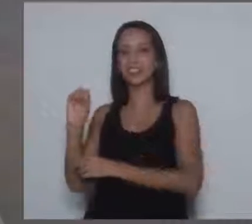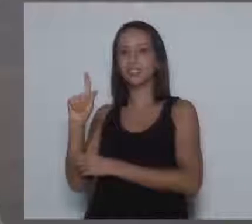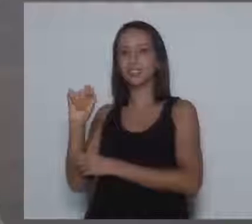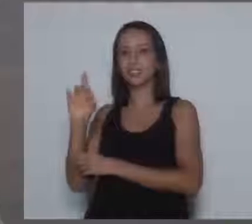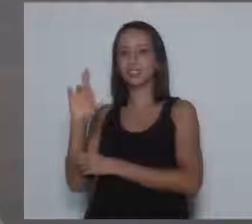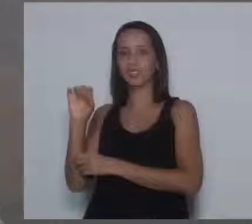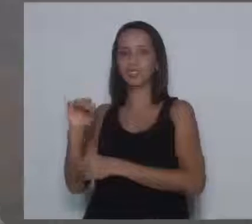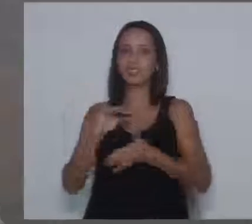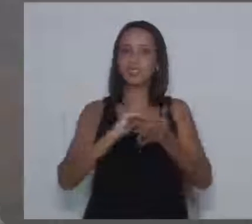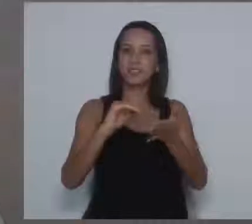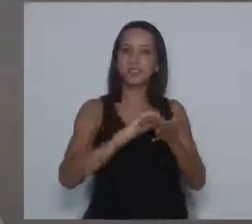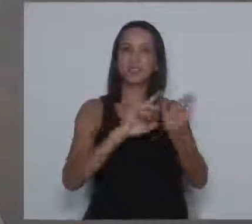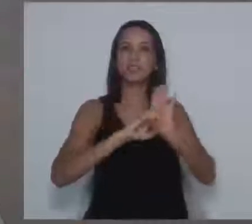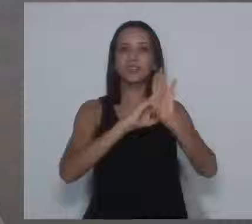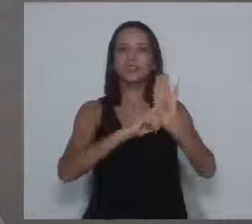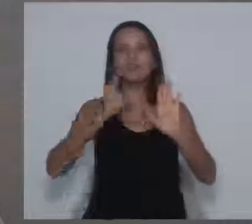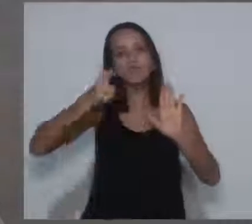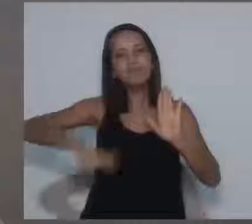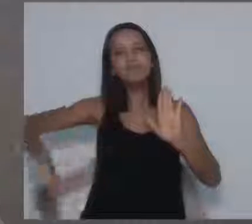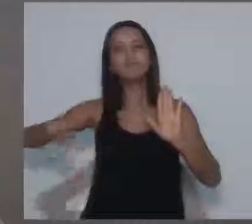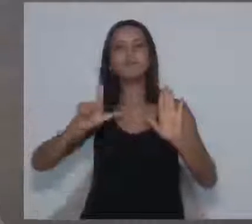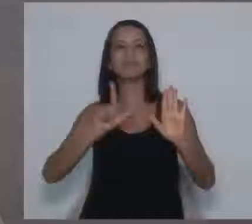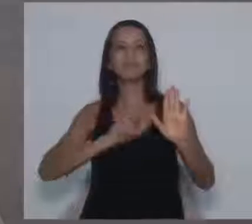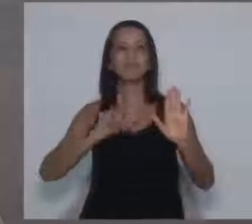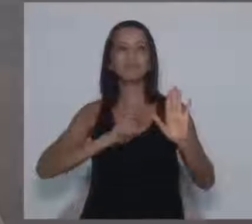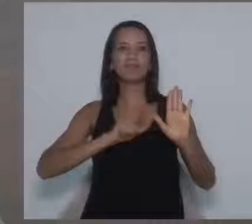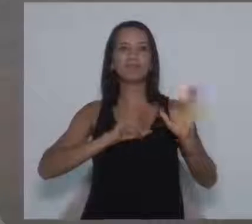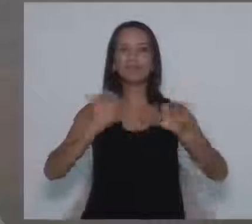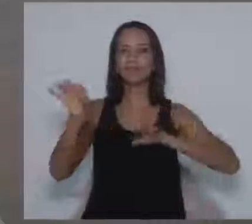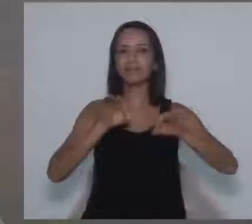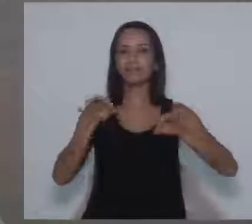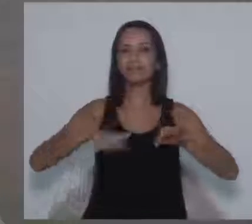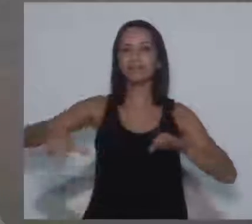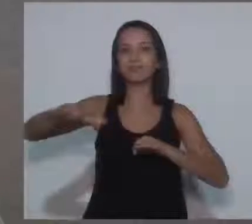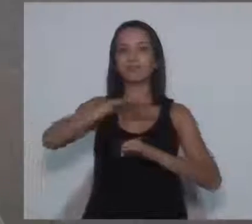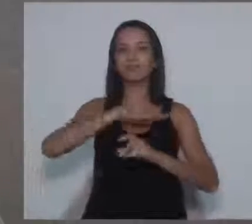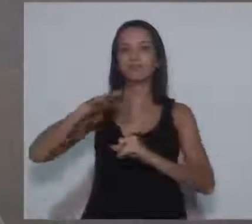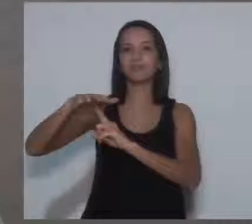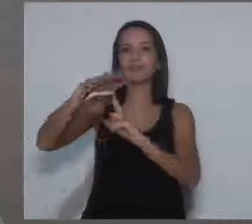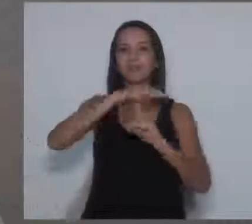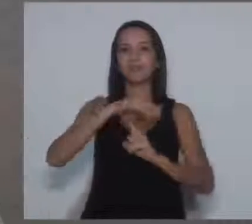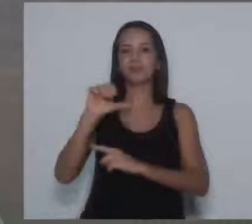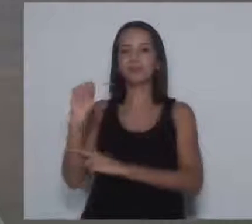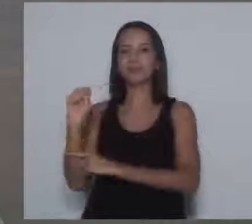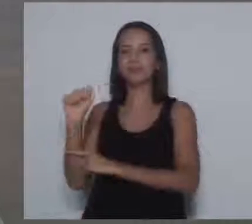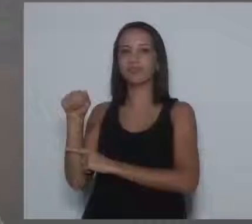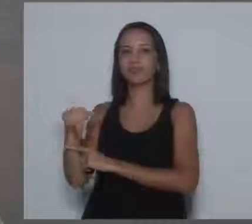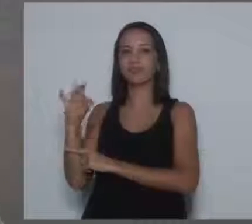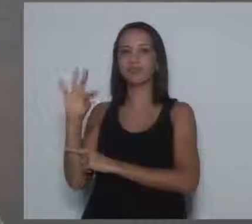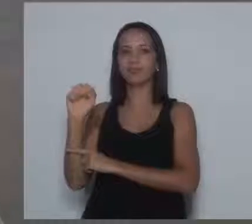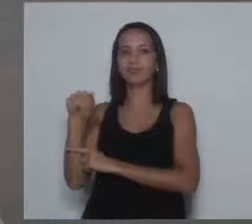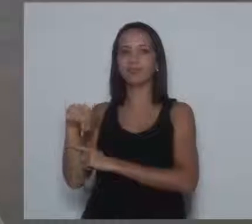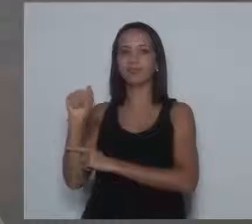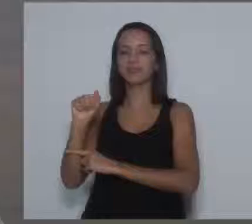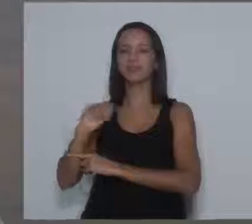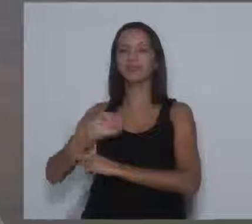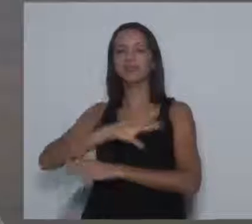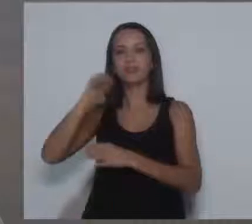o secretário Gil, de fazer mais vezes programas ali na Praça Santana, que envolvam essa parte educacional,